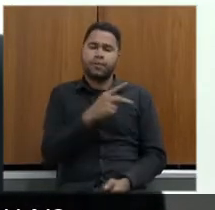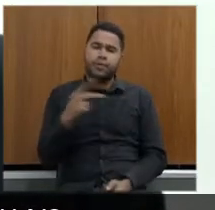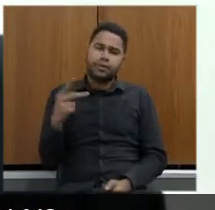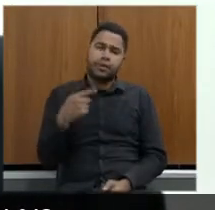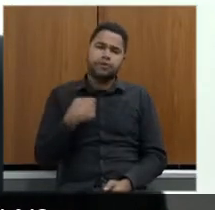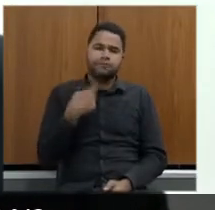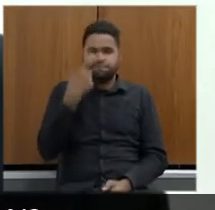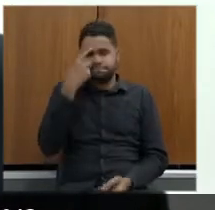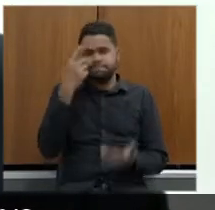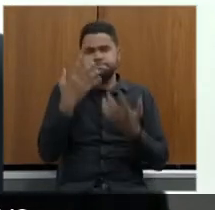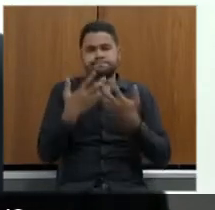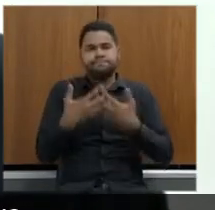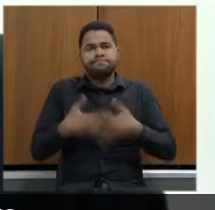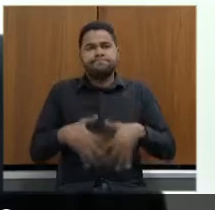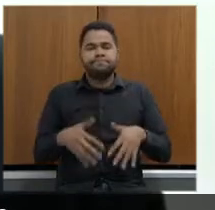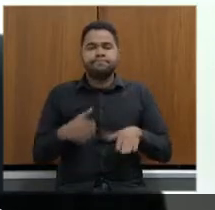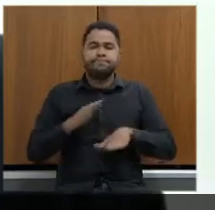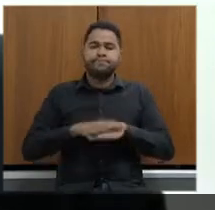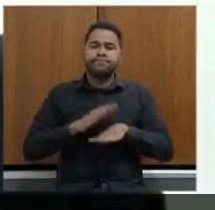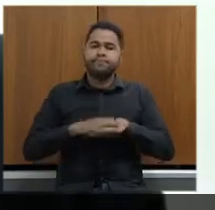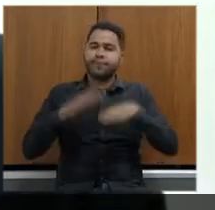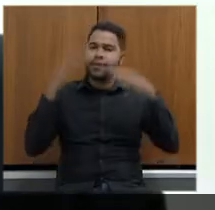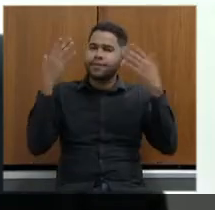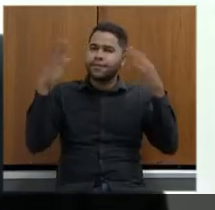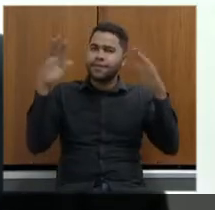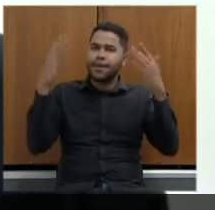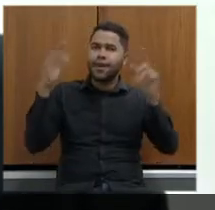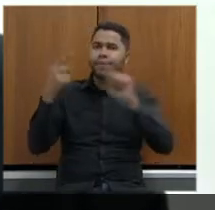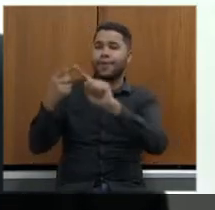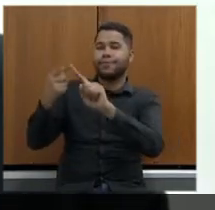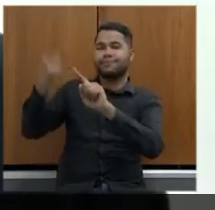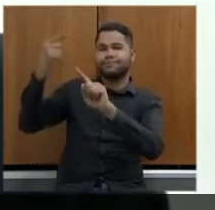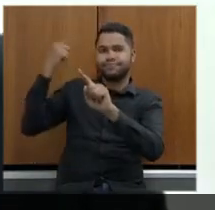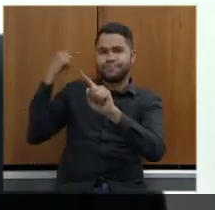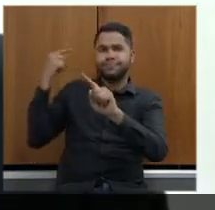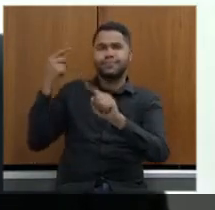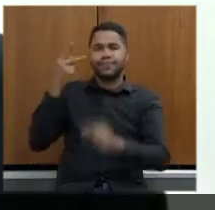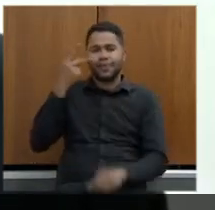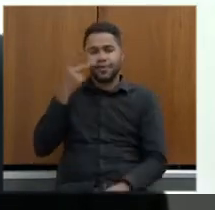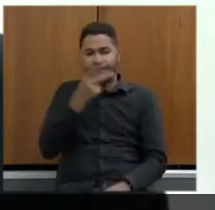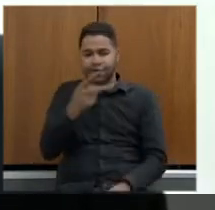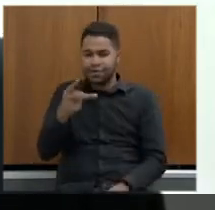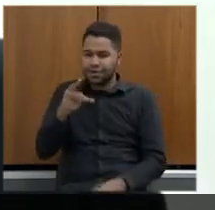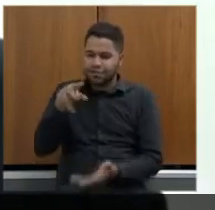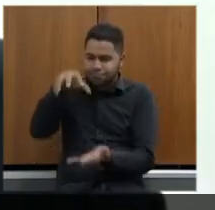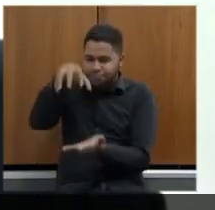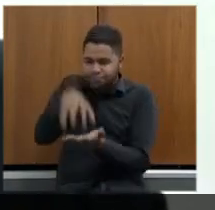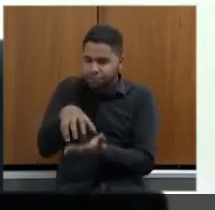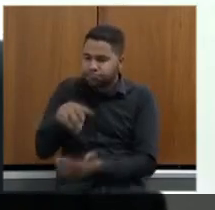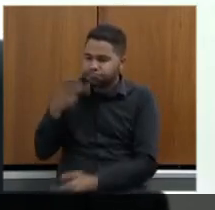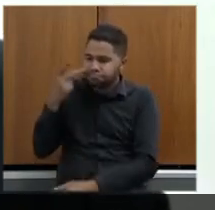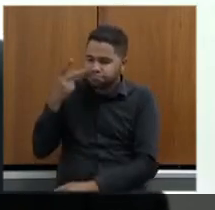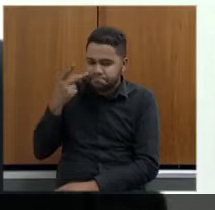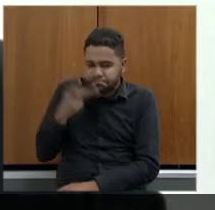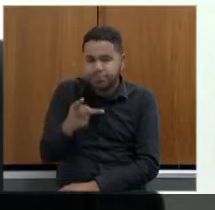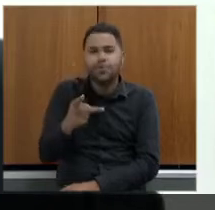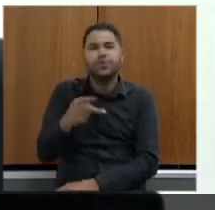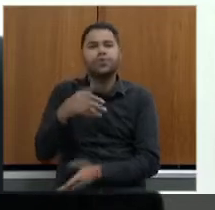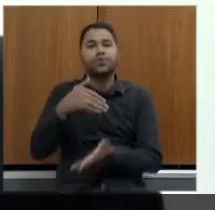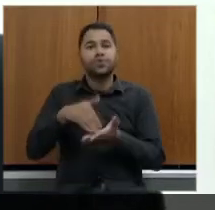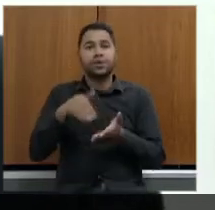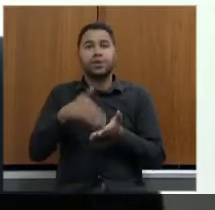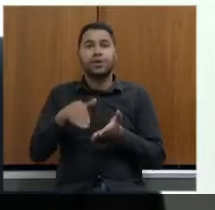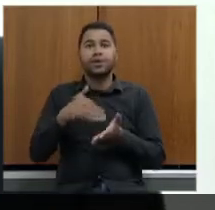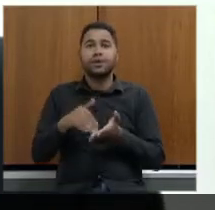mesmo é só mesmo trazer os parabéns naquela ocasião inclusive da visitação em campo nosso secretário estava ali no